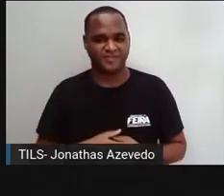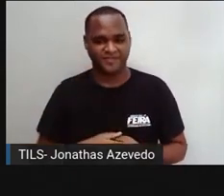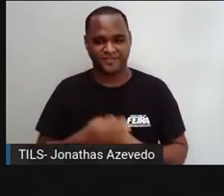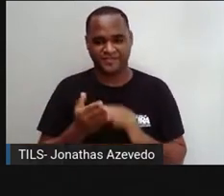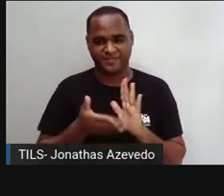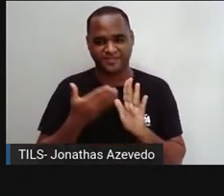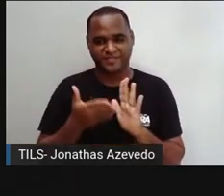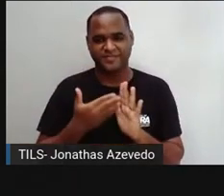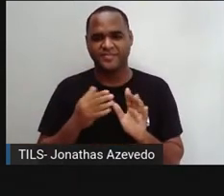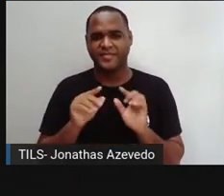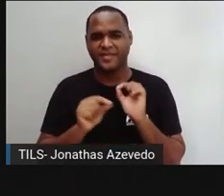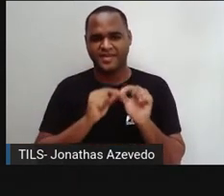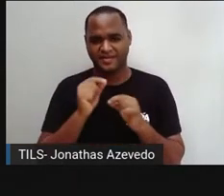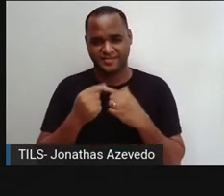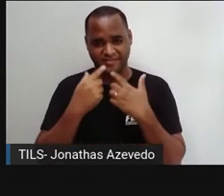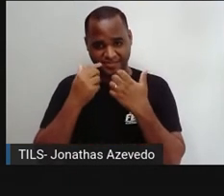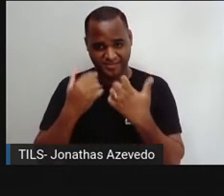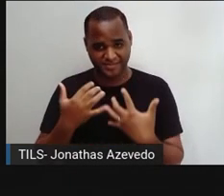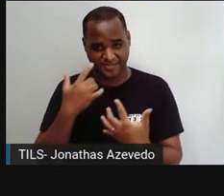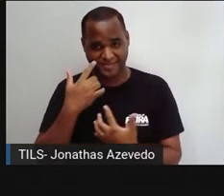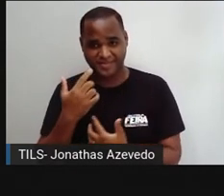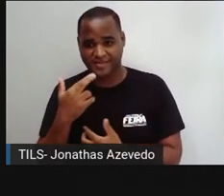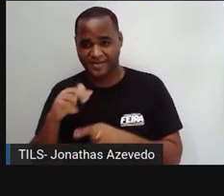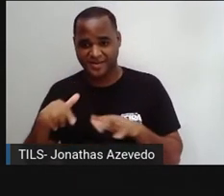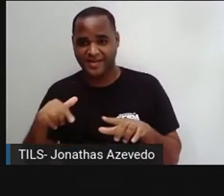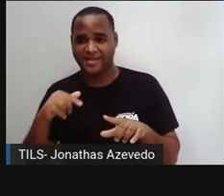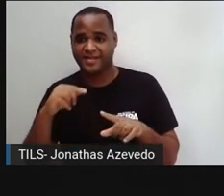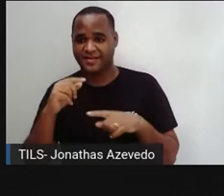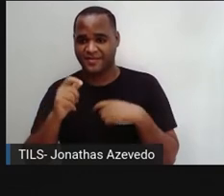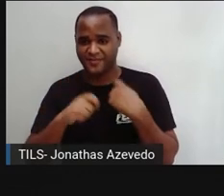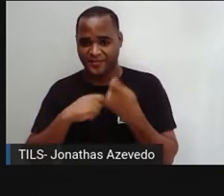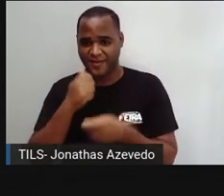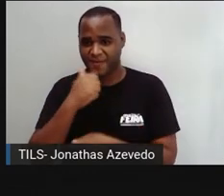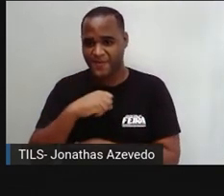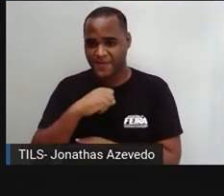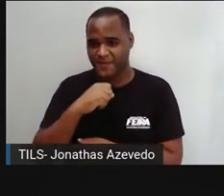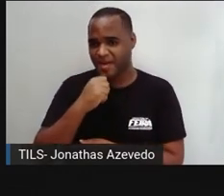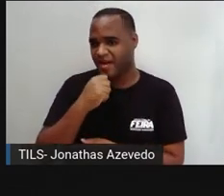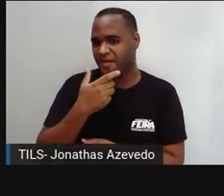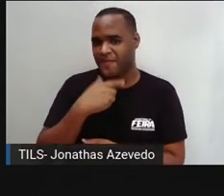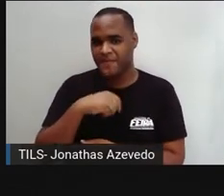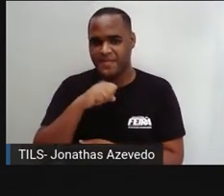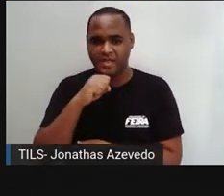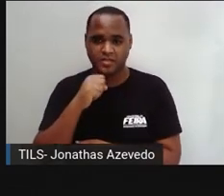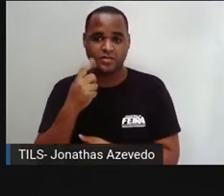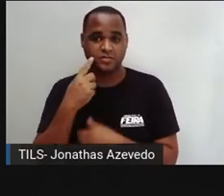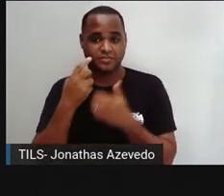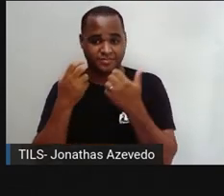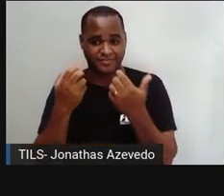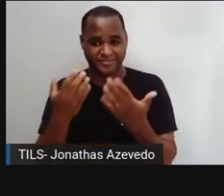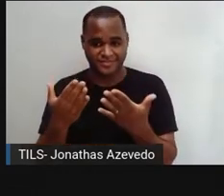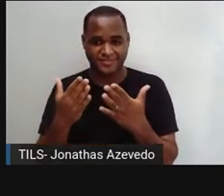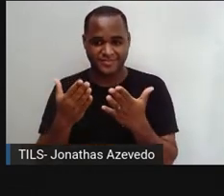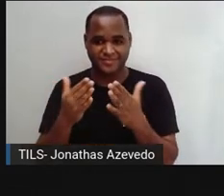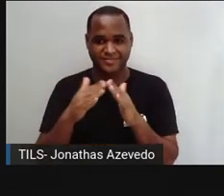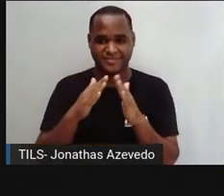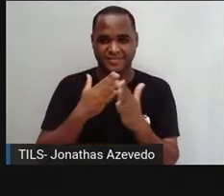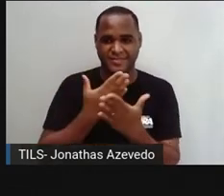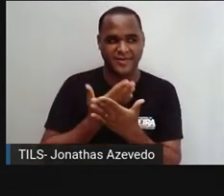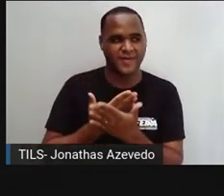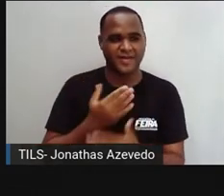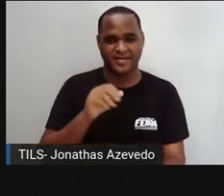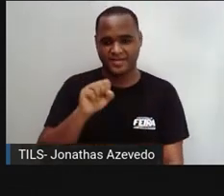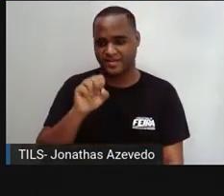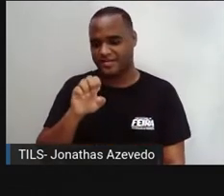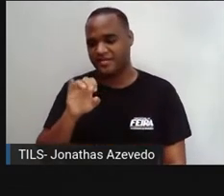folhinha pergunta. Vocês falam gírias com seus pais? Aí, Schellers, mais baixado, de 11 anos, da escola do SESI,